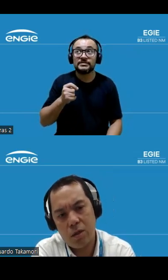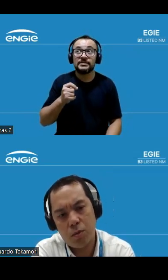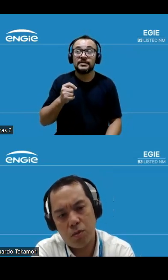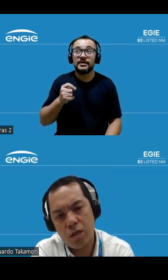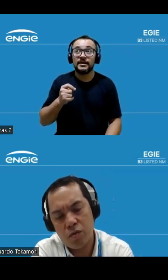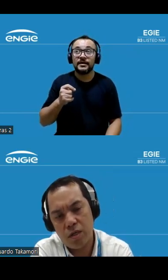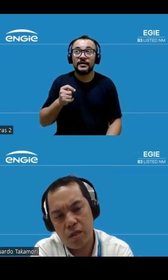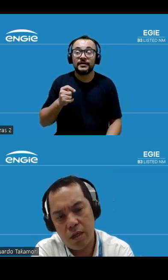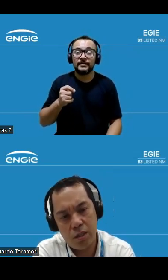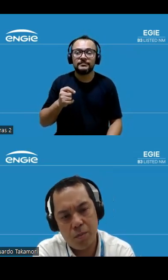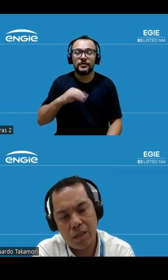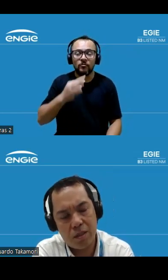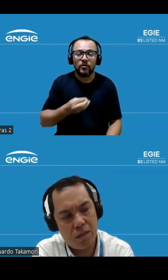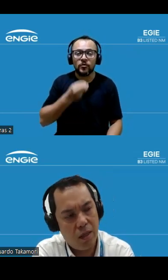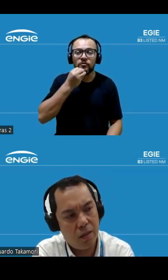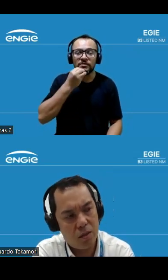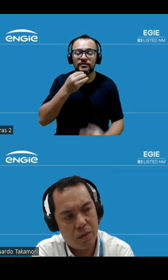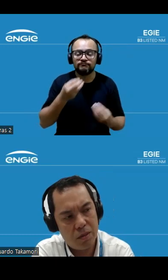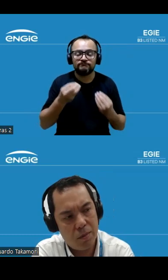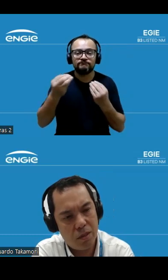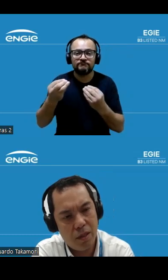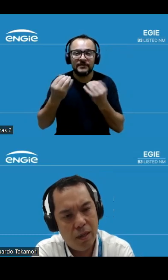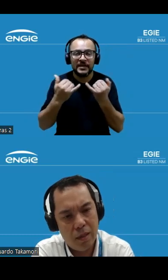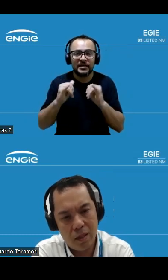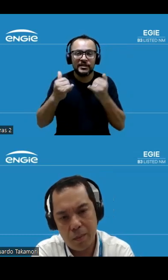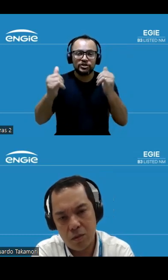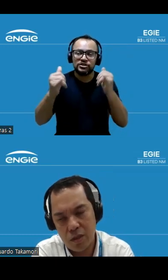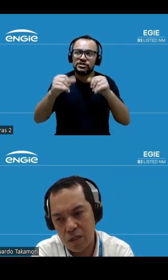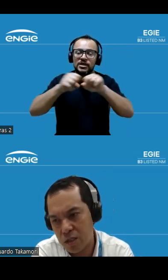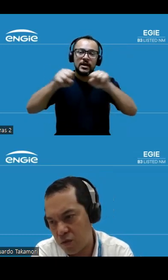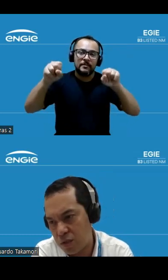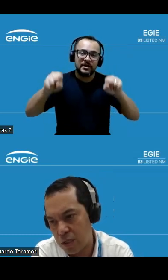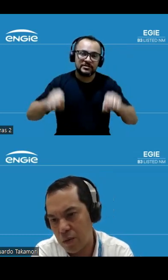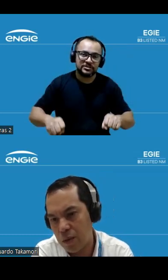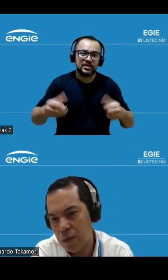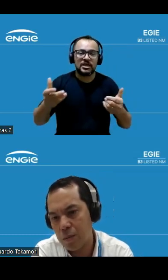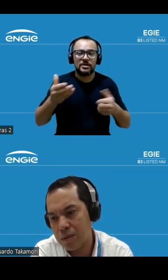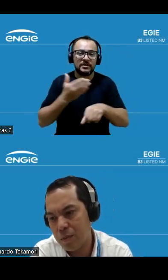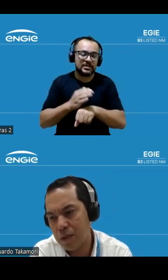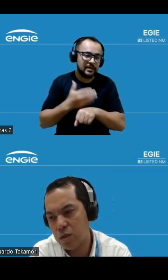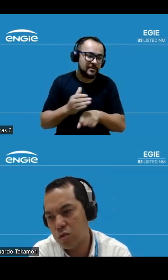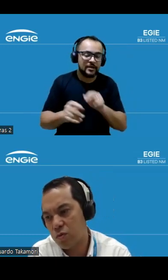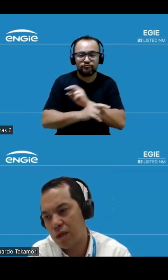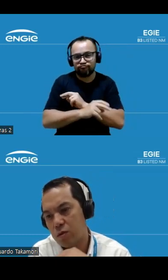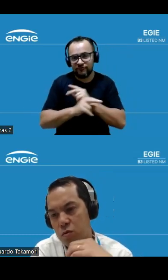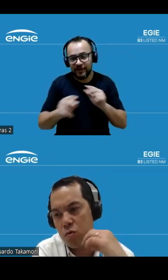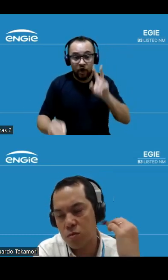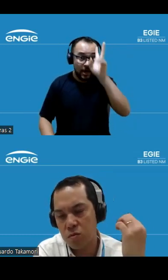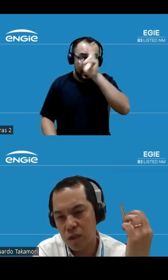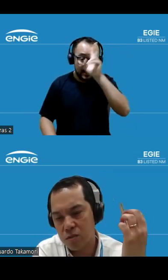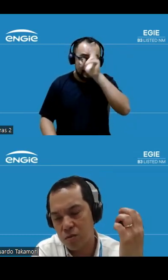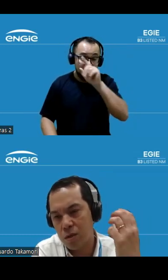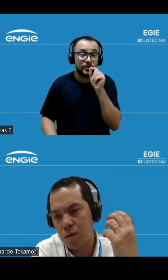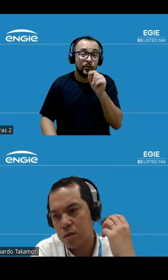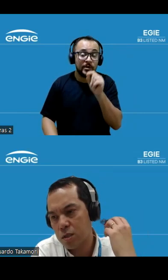na oportunidade de fornecer energia para data centers para sistemas de treinamento de inteligência artificial mas lembrando isso é todo um